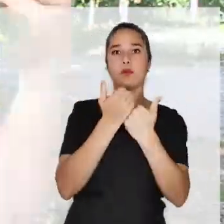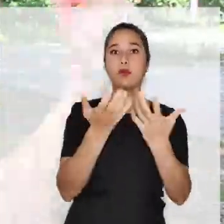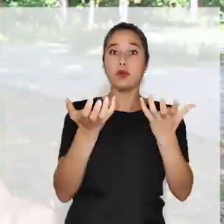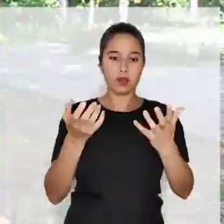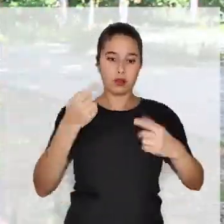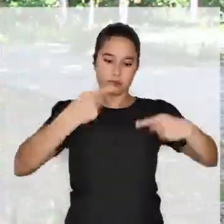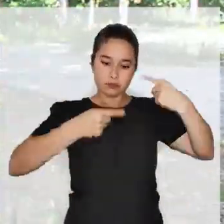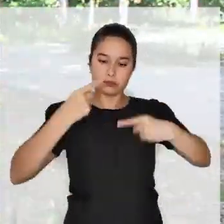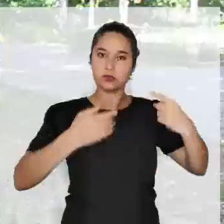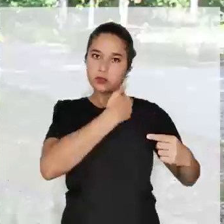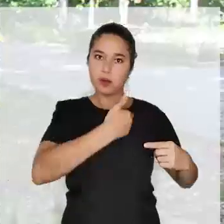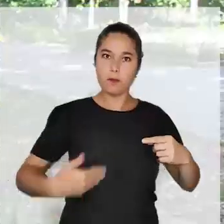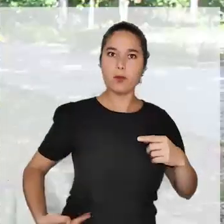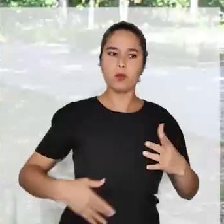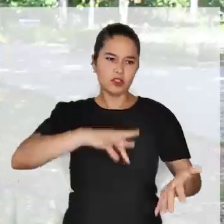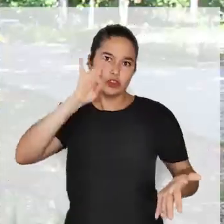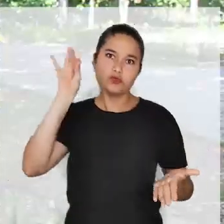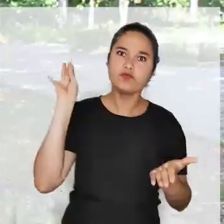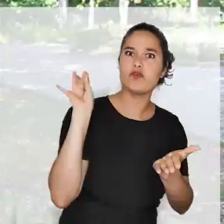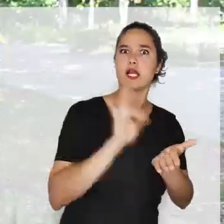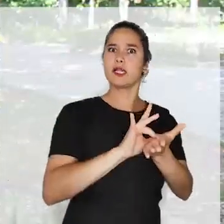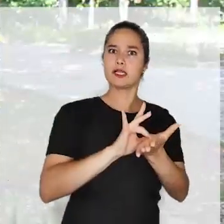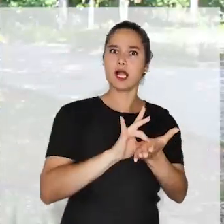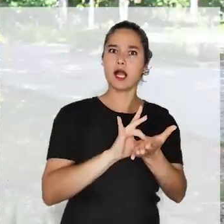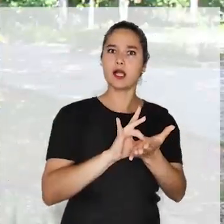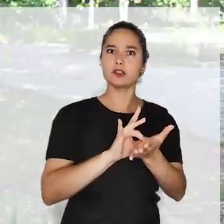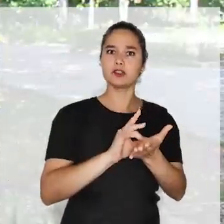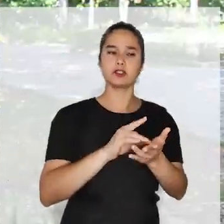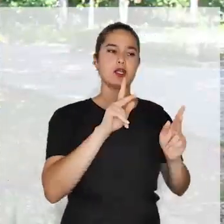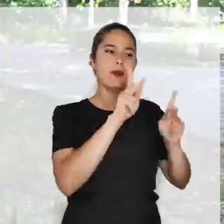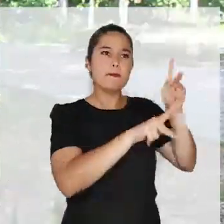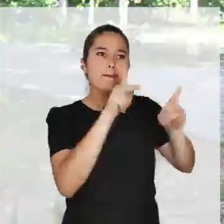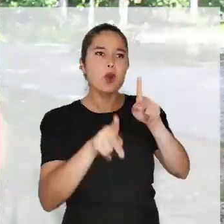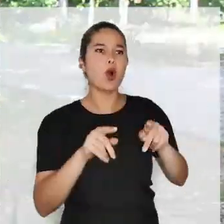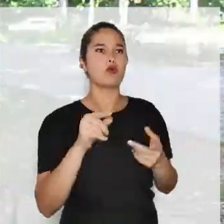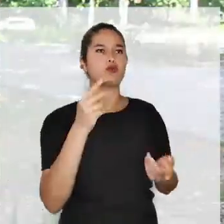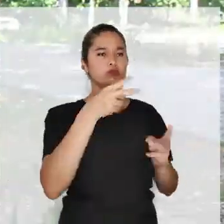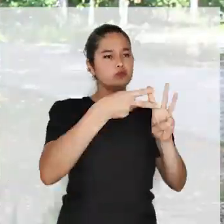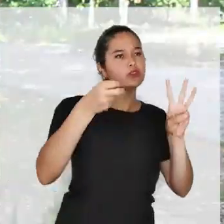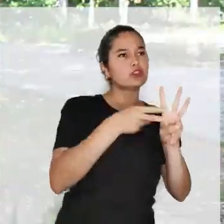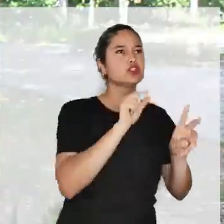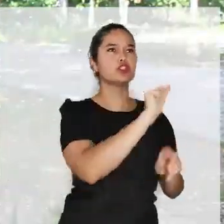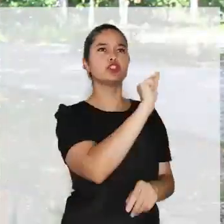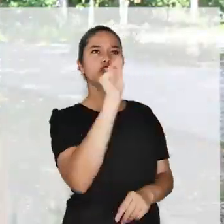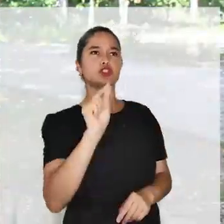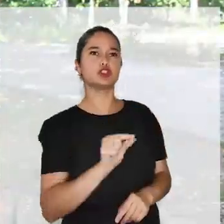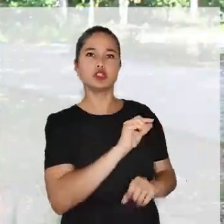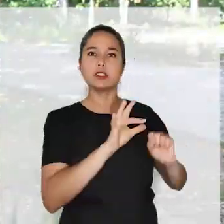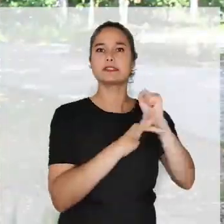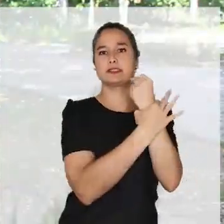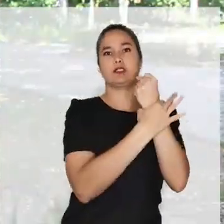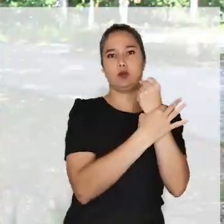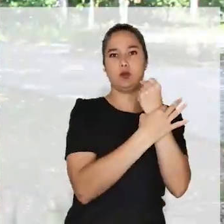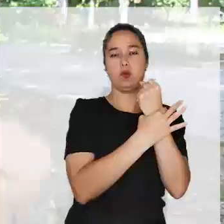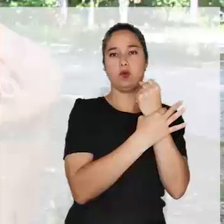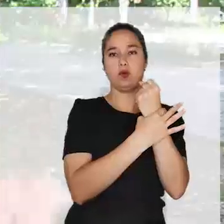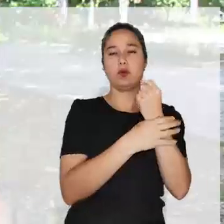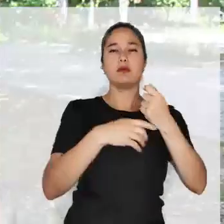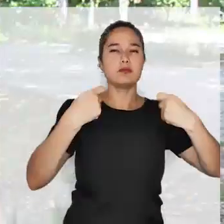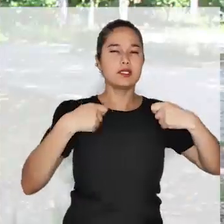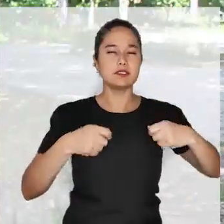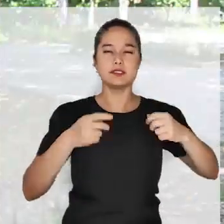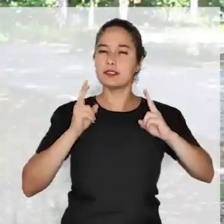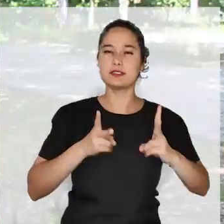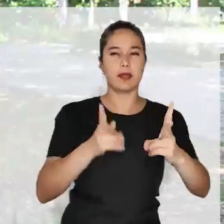aconteçam de fato em todos os territórios onde estão os povos indígenas. Então é a persistência, é você